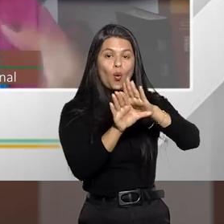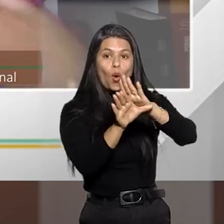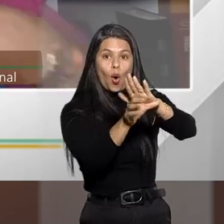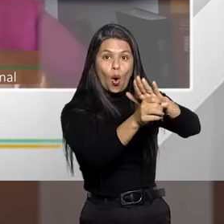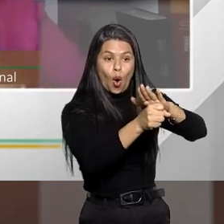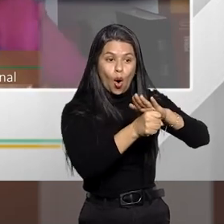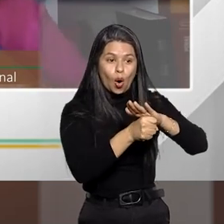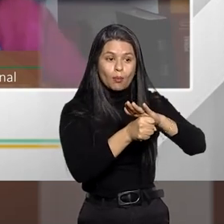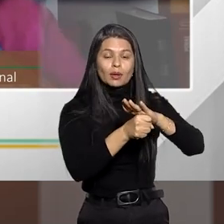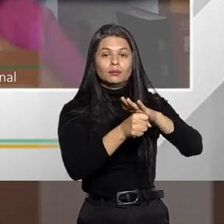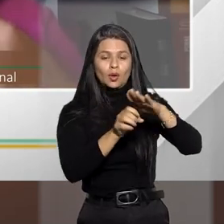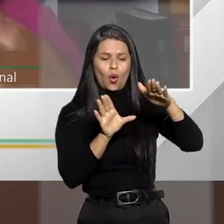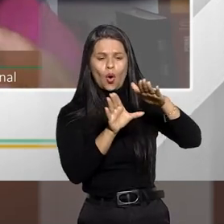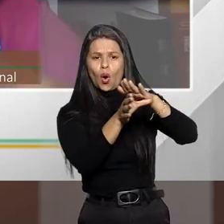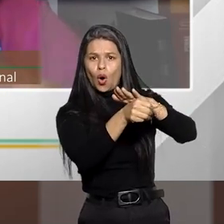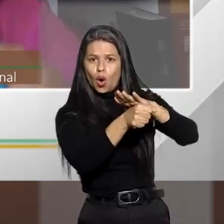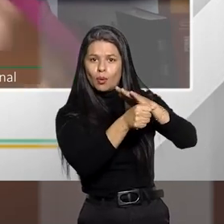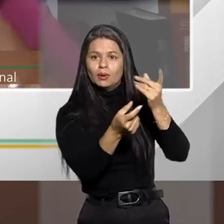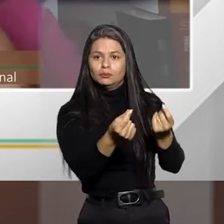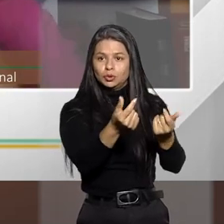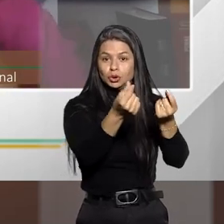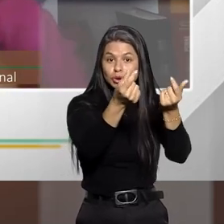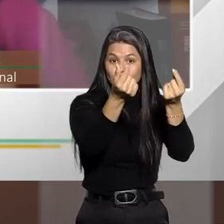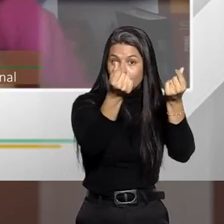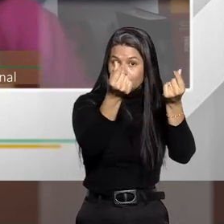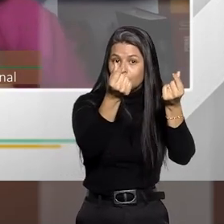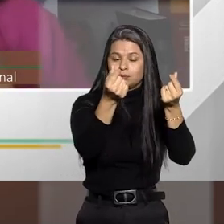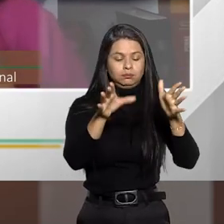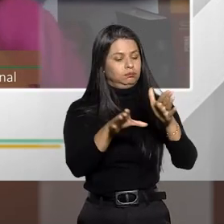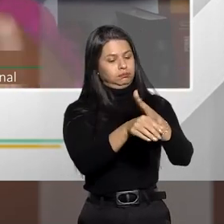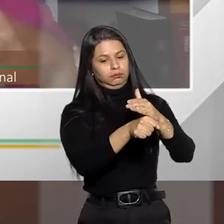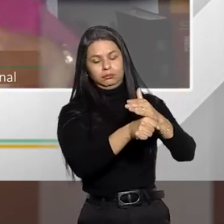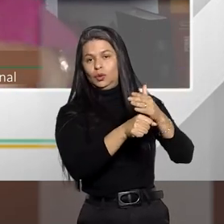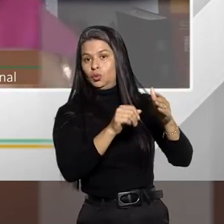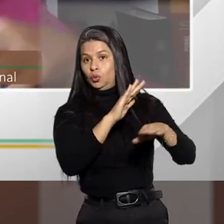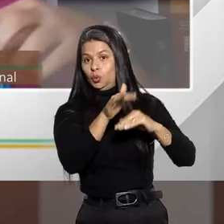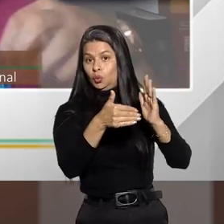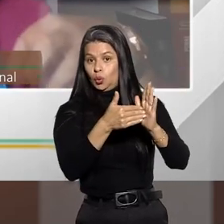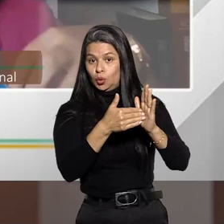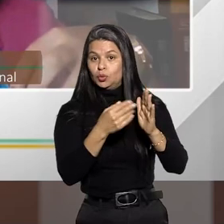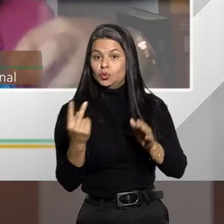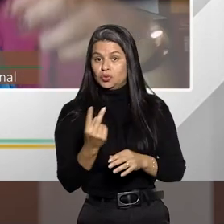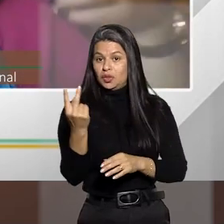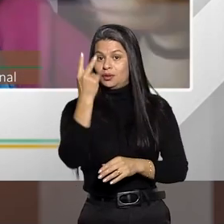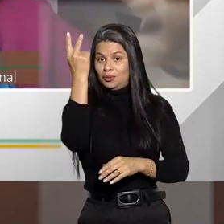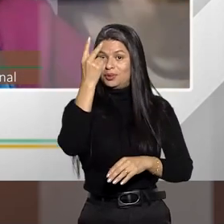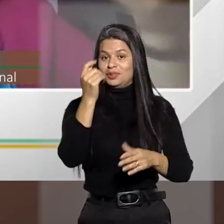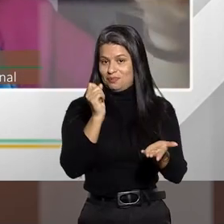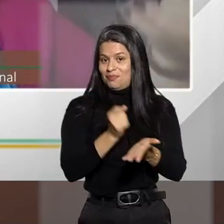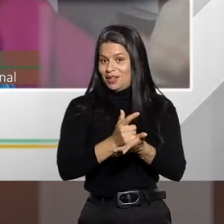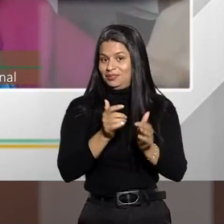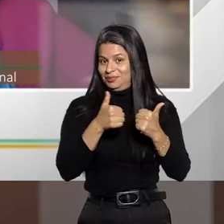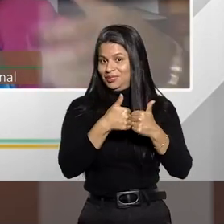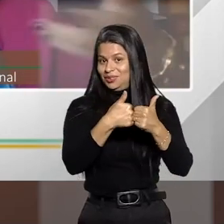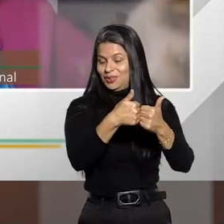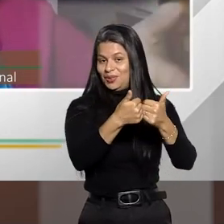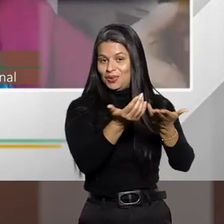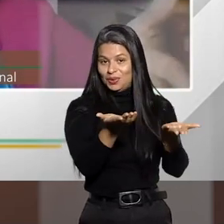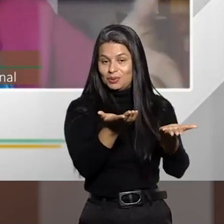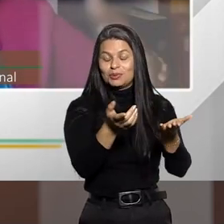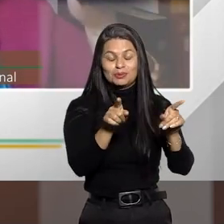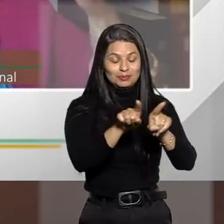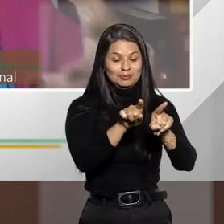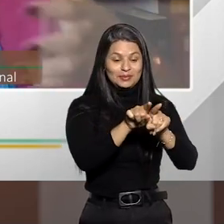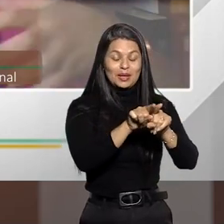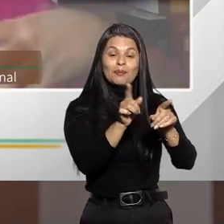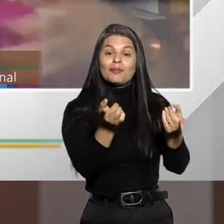pegando do cobrador, ou seja, roubando, subtraindo do cobrador, o valor das passagens que foram oferidas pela companhia, pela